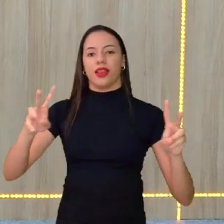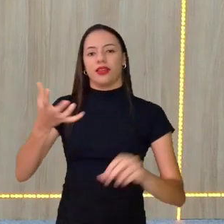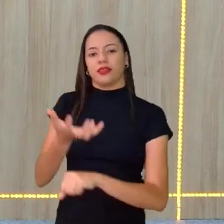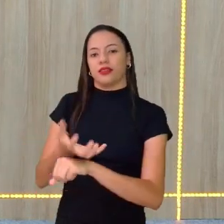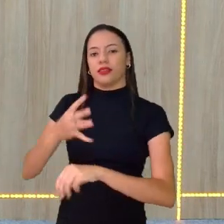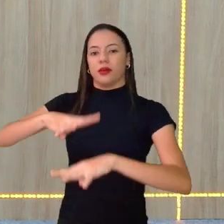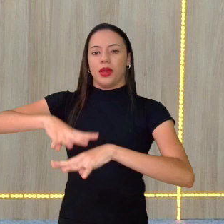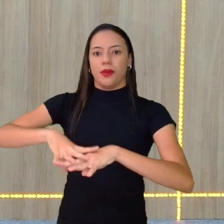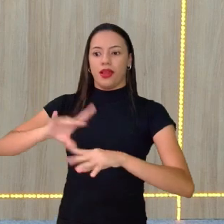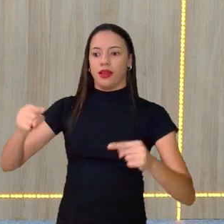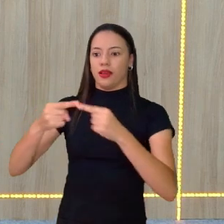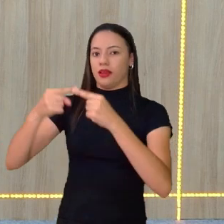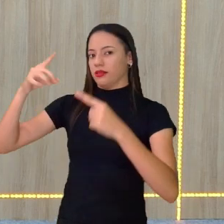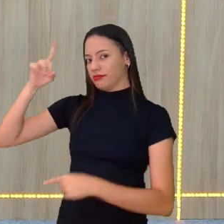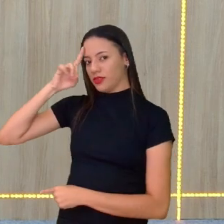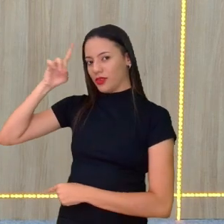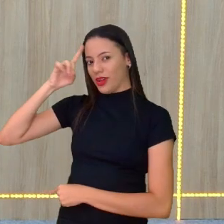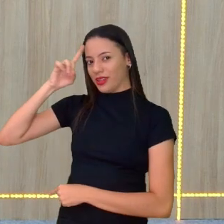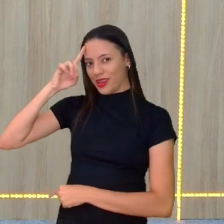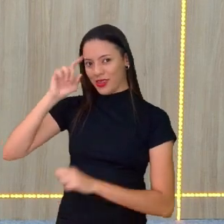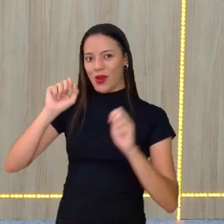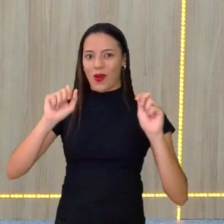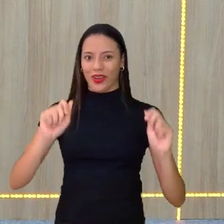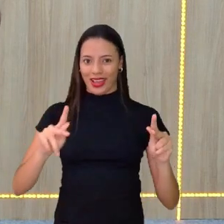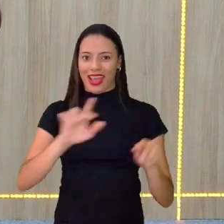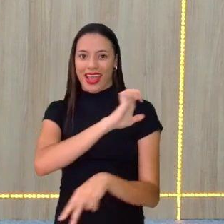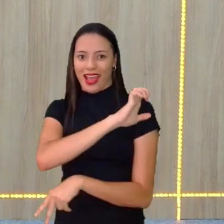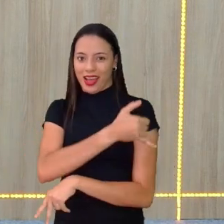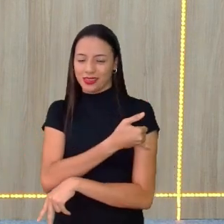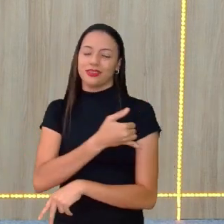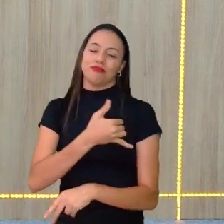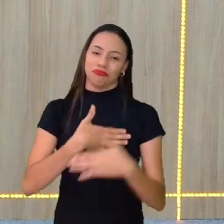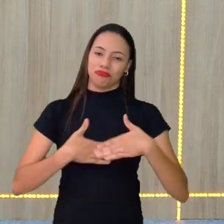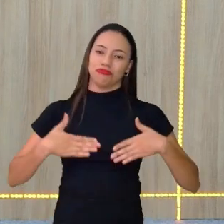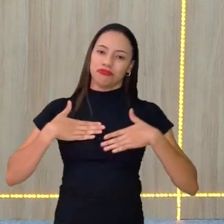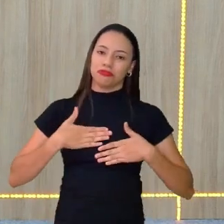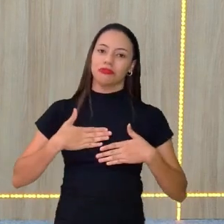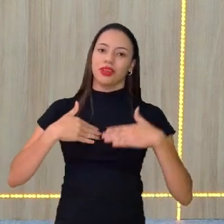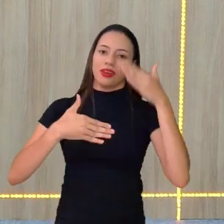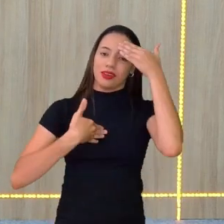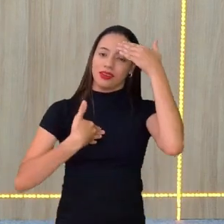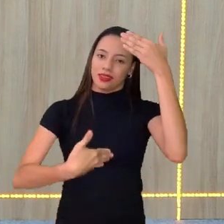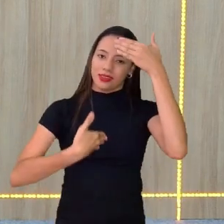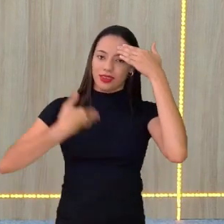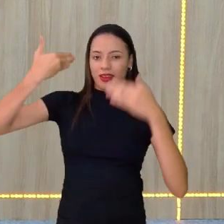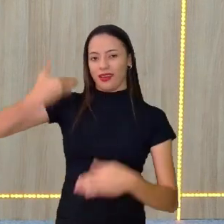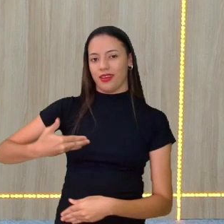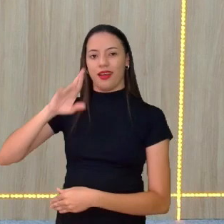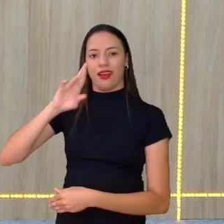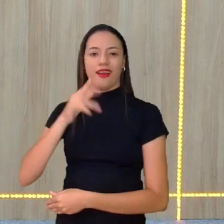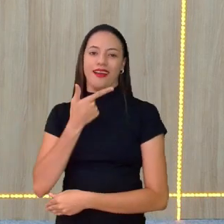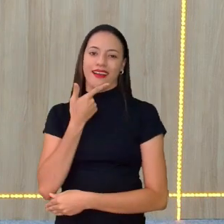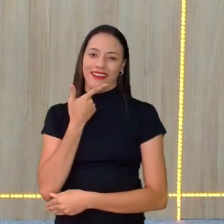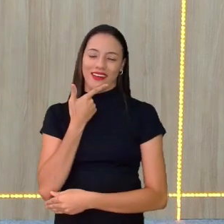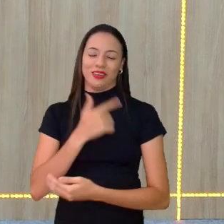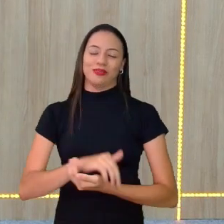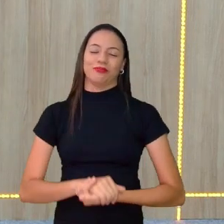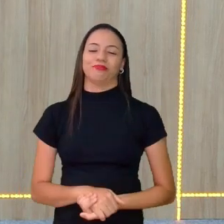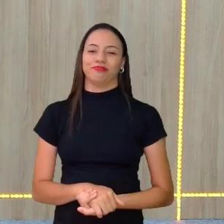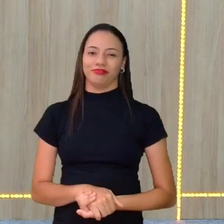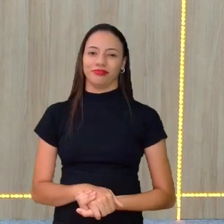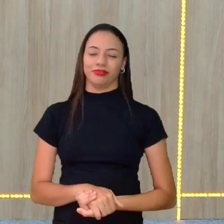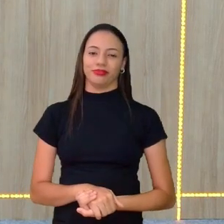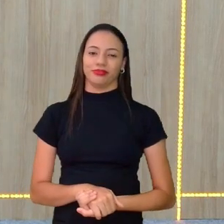cotidiano, que é o EJ aí conosco. Quero agradecer bastante aqui a nossa querida Raquel, olha aí, dando show aí,